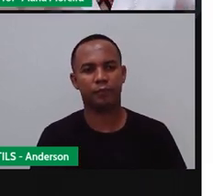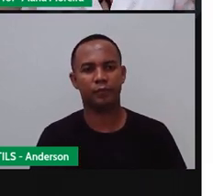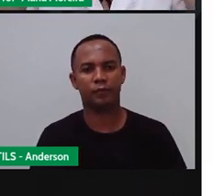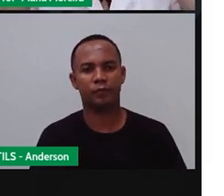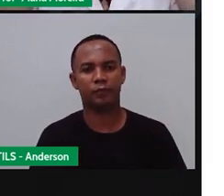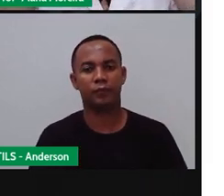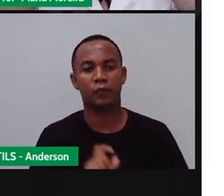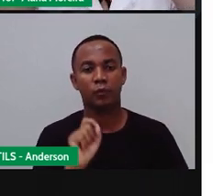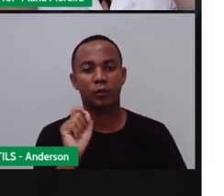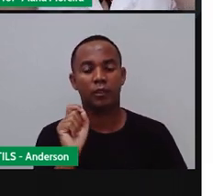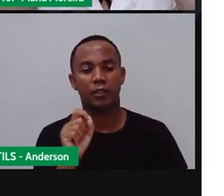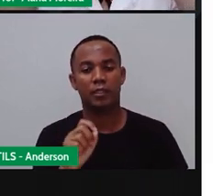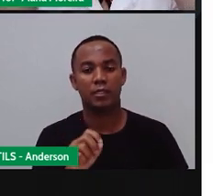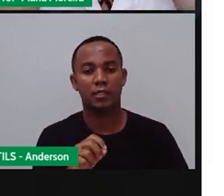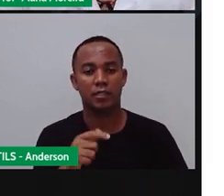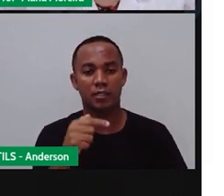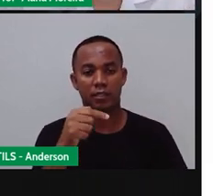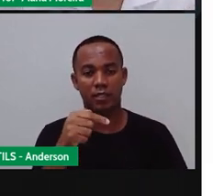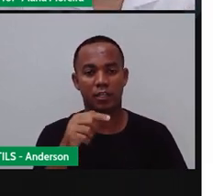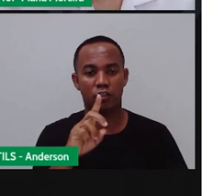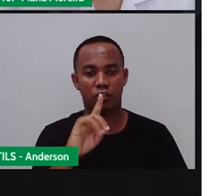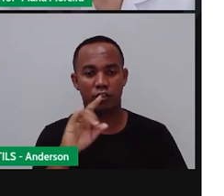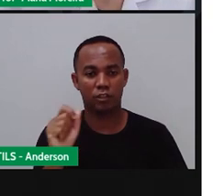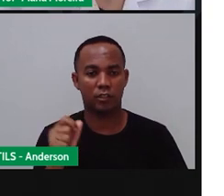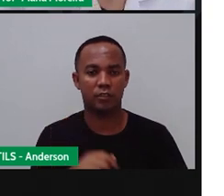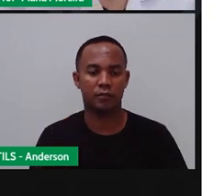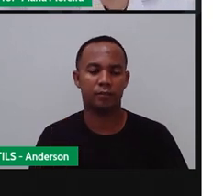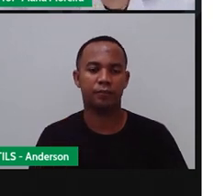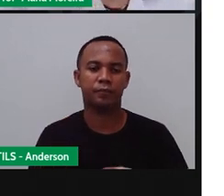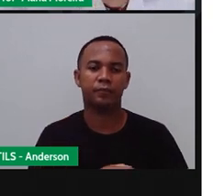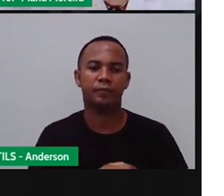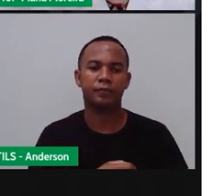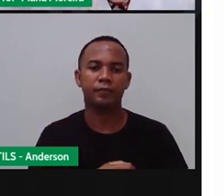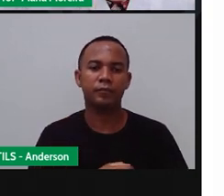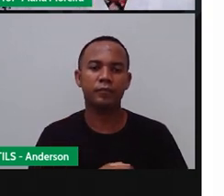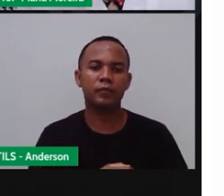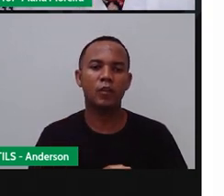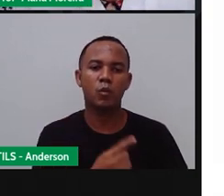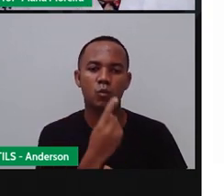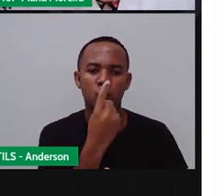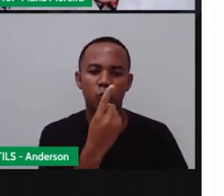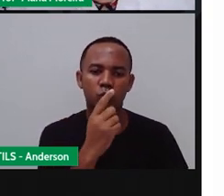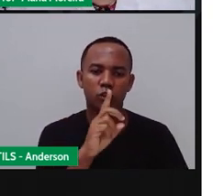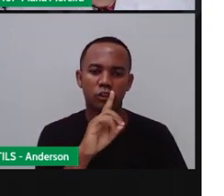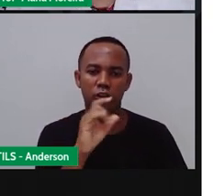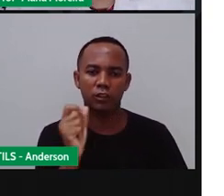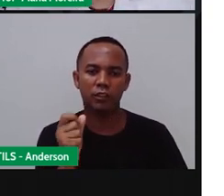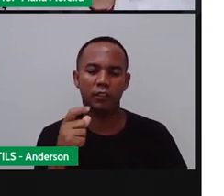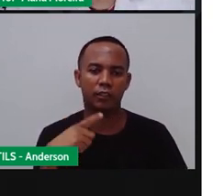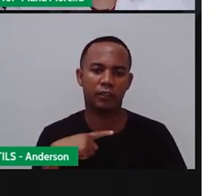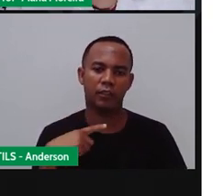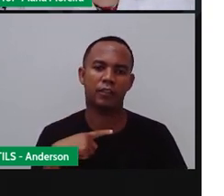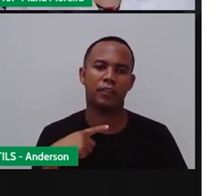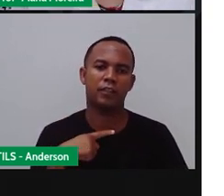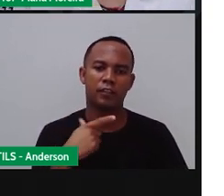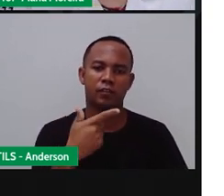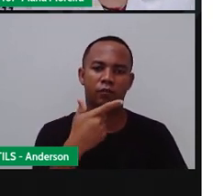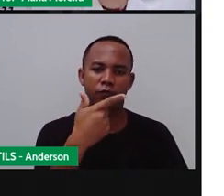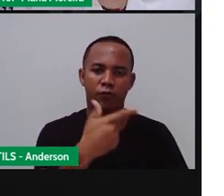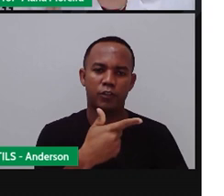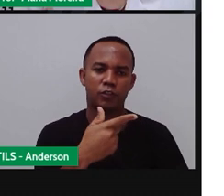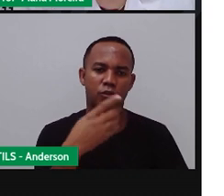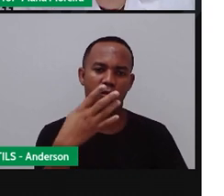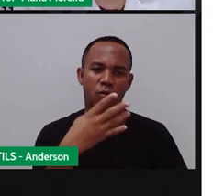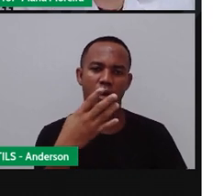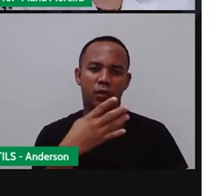seja, sete dias, né? Bom, um dia também possui o quê? Vinte